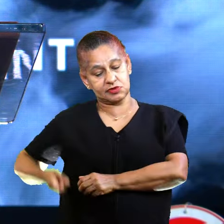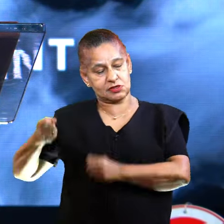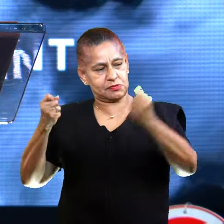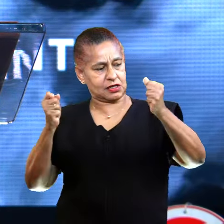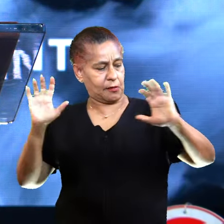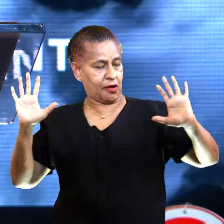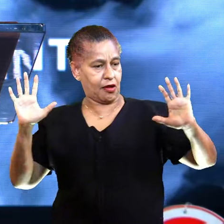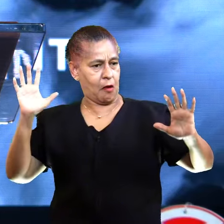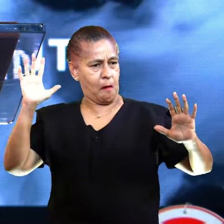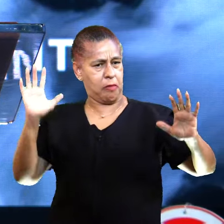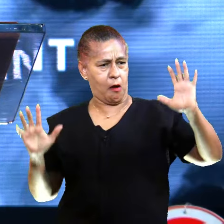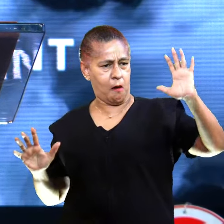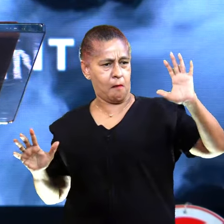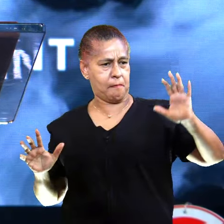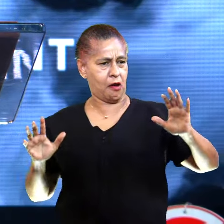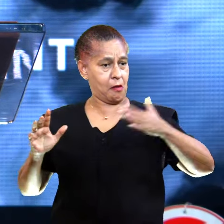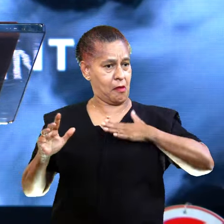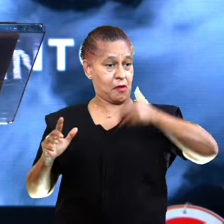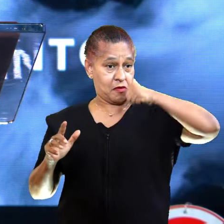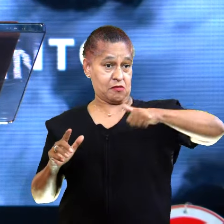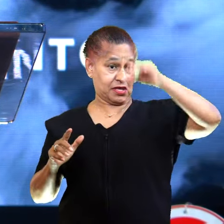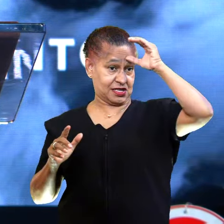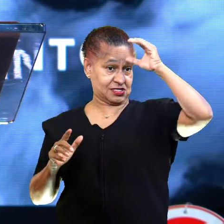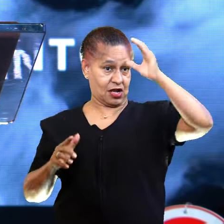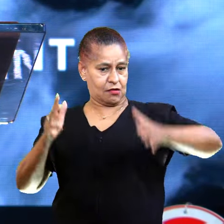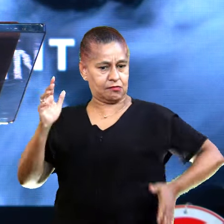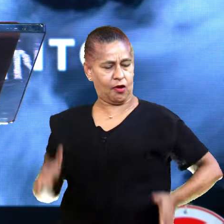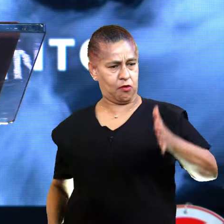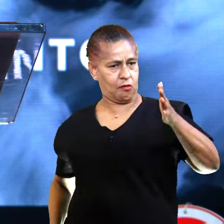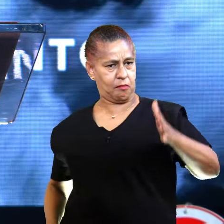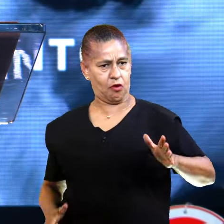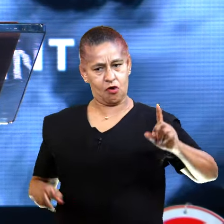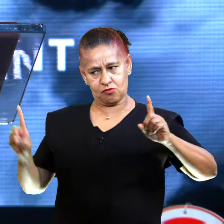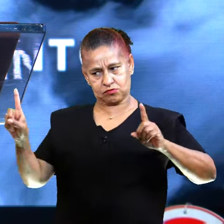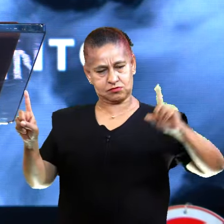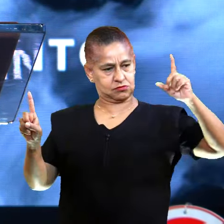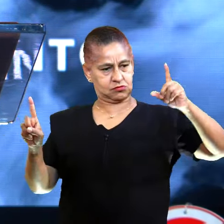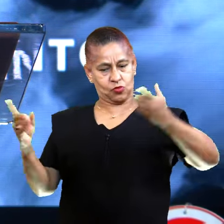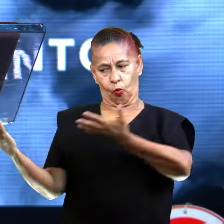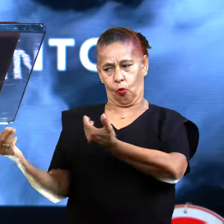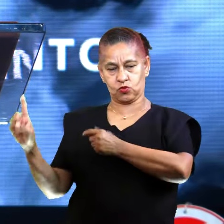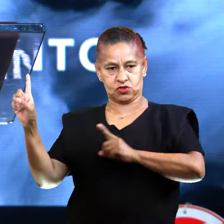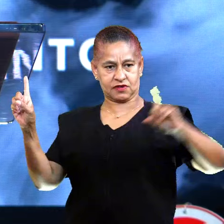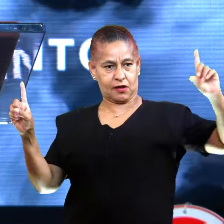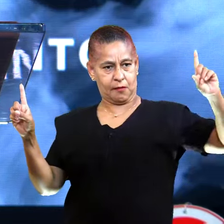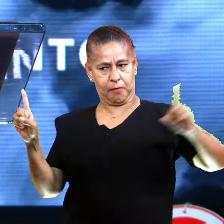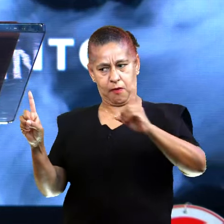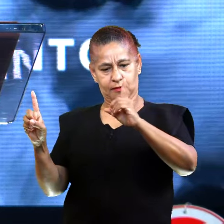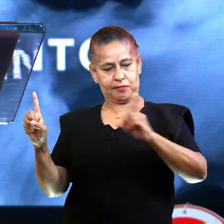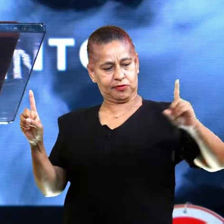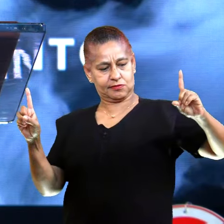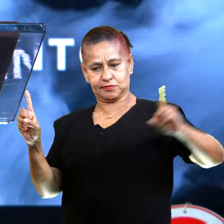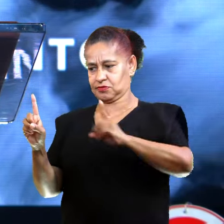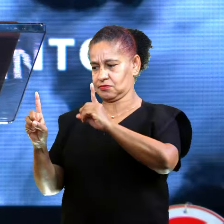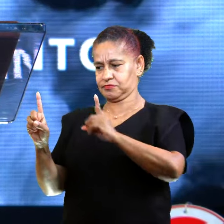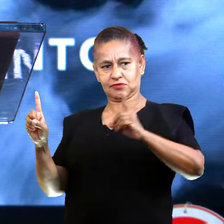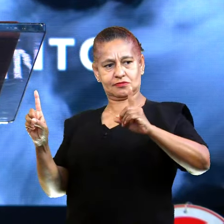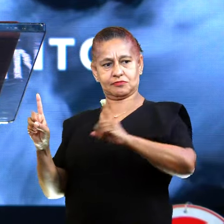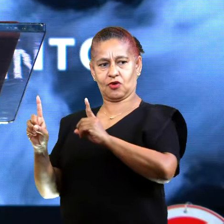marchar em direção daquele moço possesso de legião. E eu vejo o rosto dele sendo, assim,